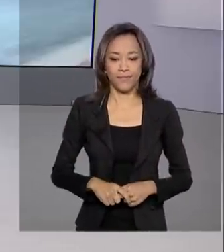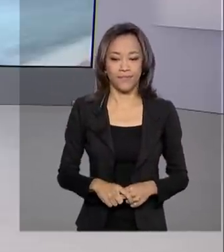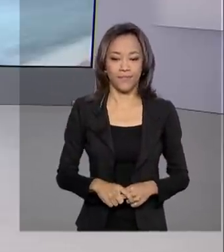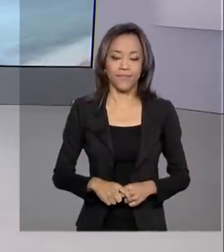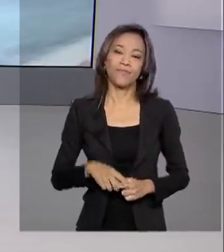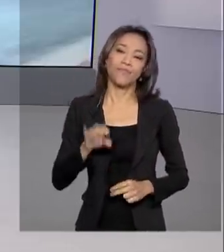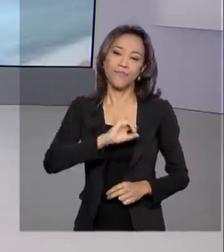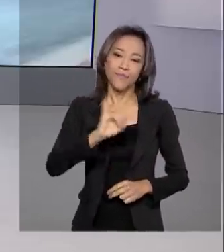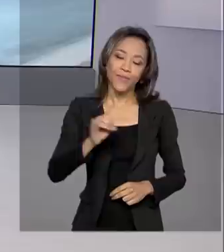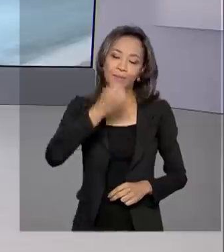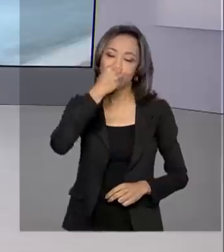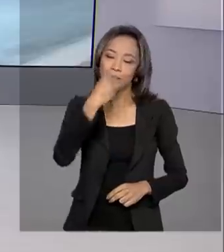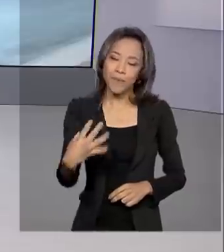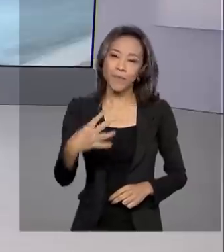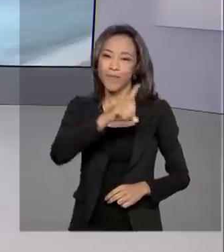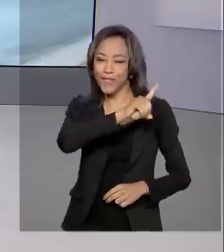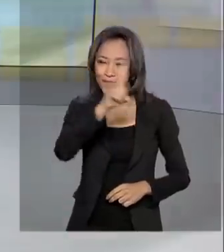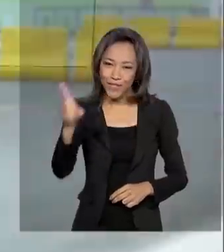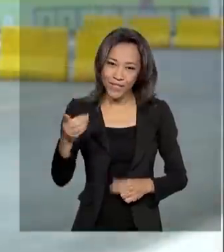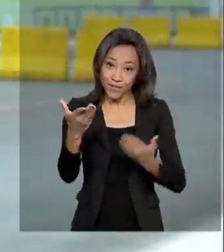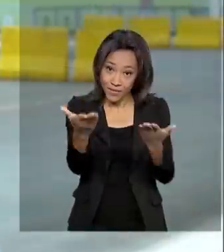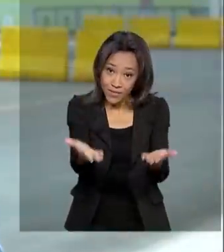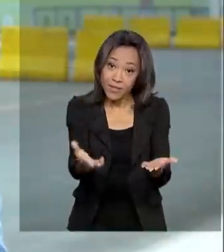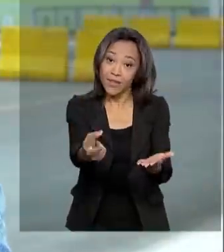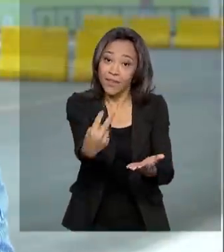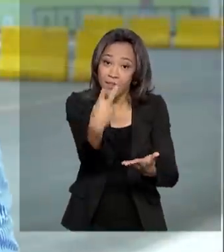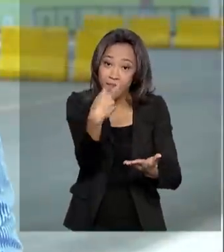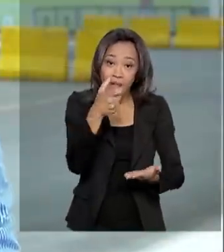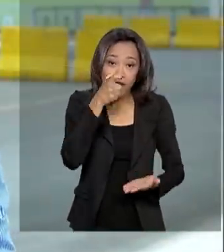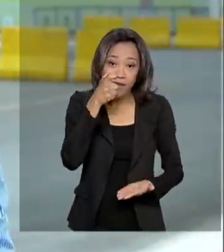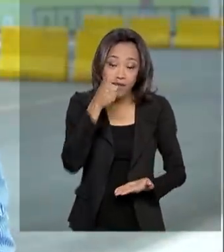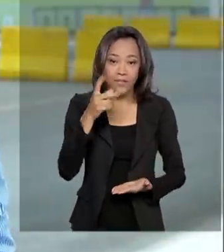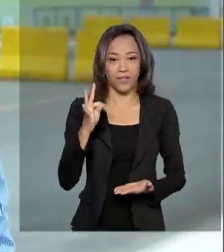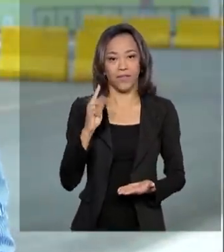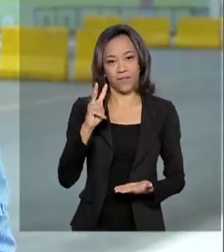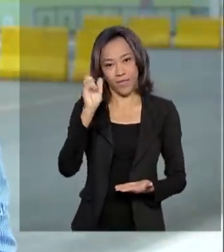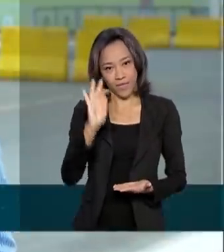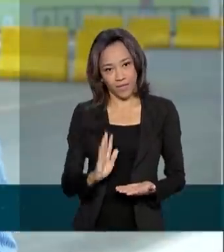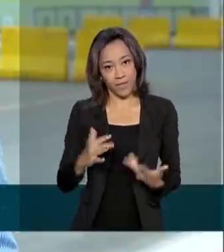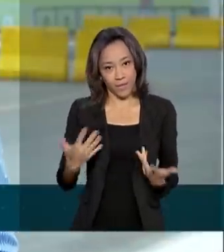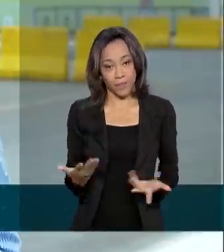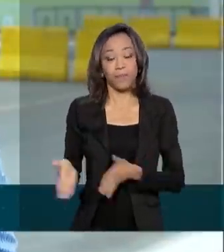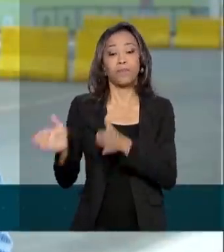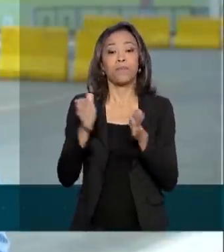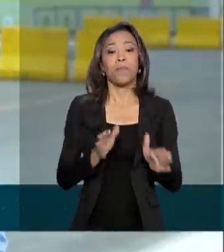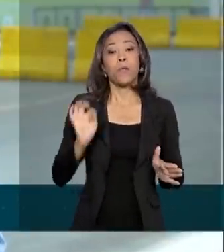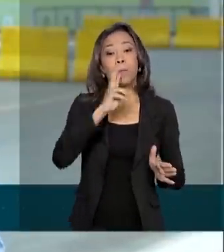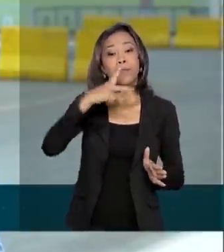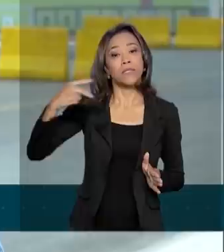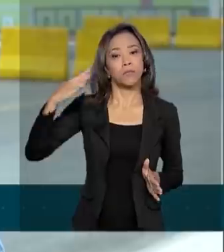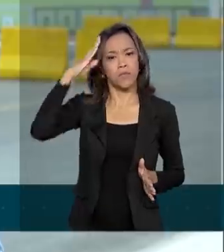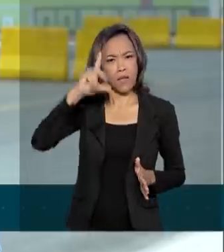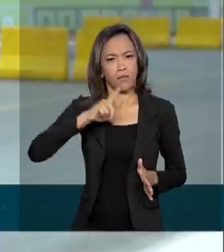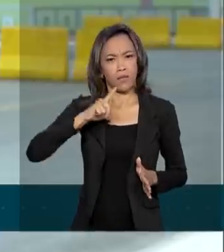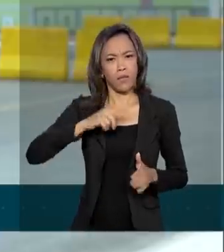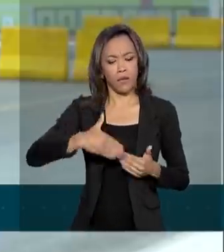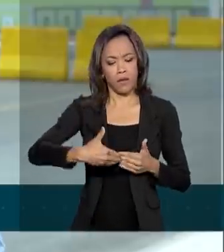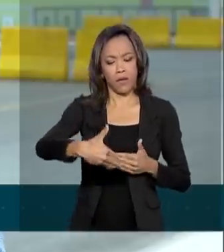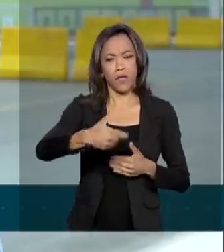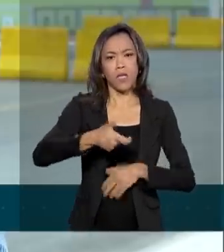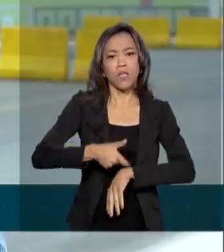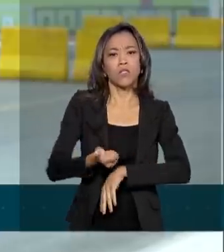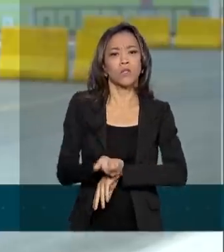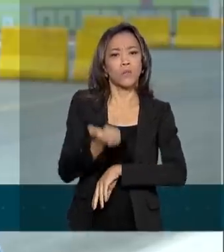Oi, Renata. Bom dia para você. Bom dia para você que acompanha a TV Brasil. O presidente Jair Bolsonaro tem, ao meio-dia, um